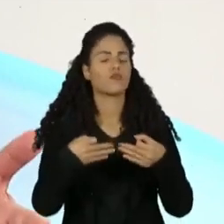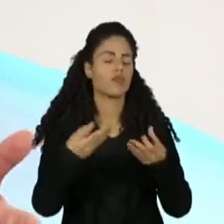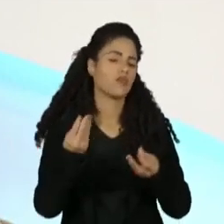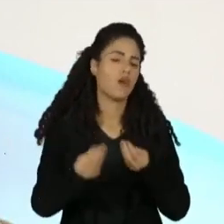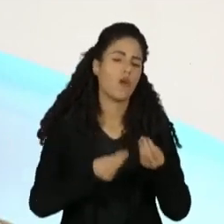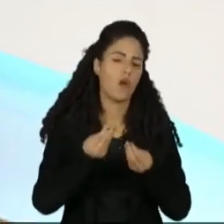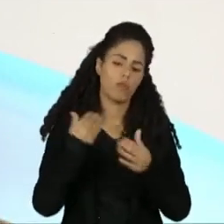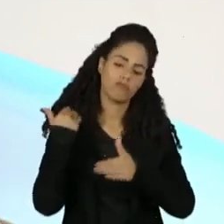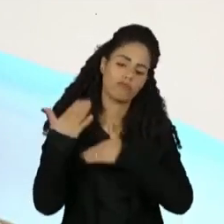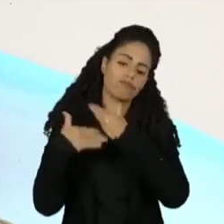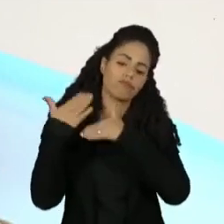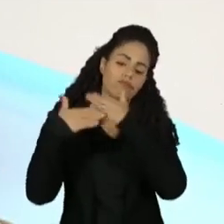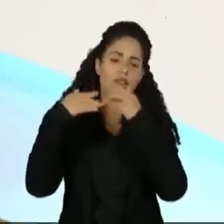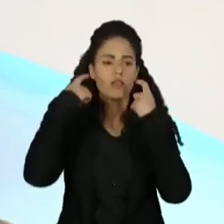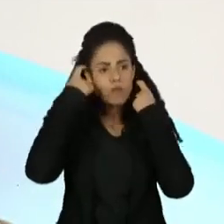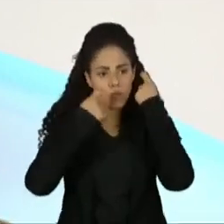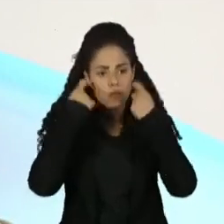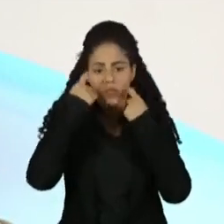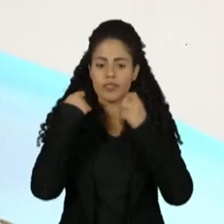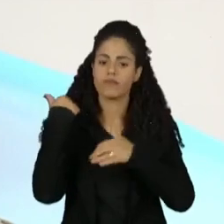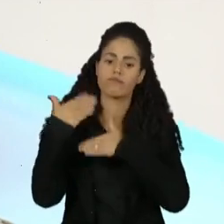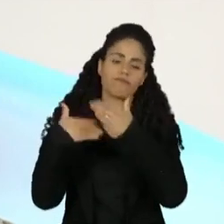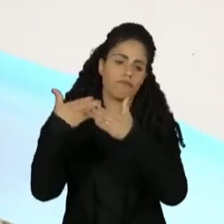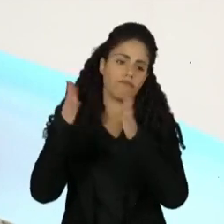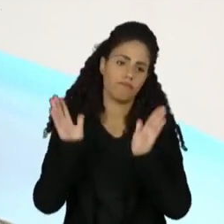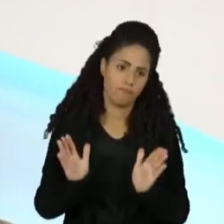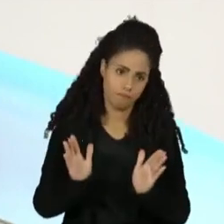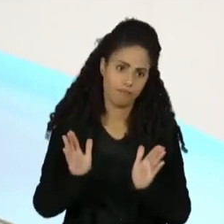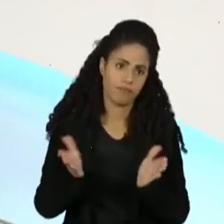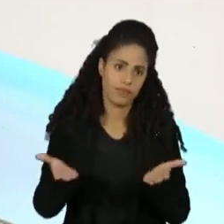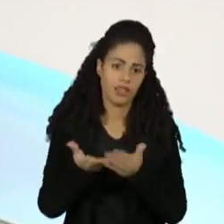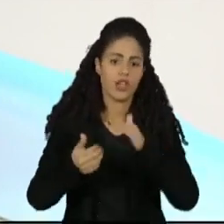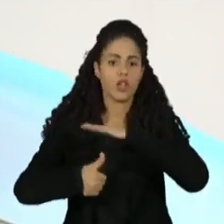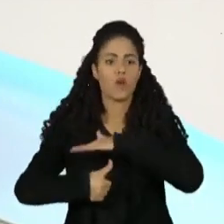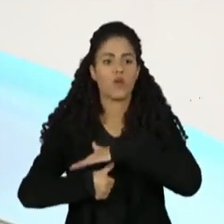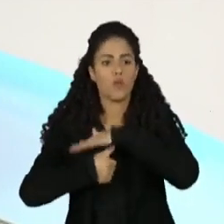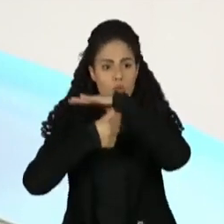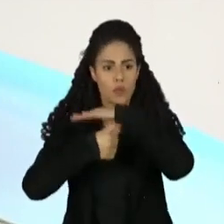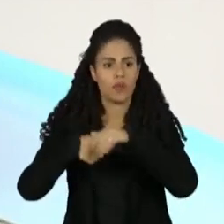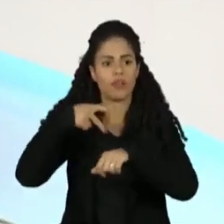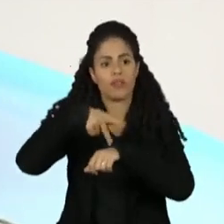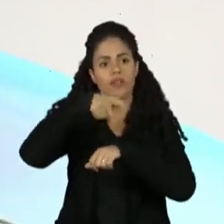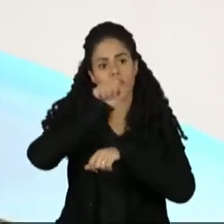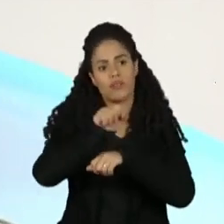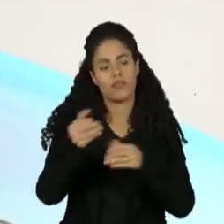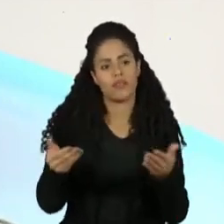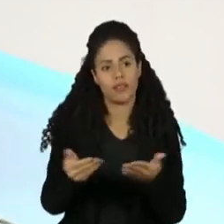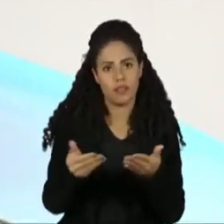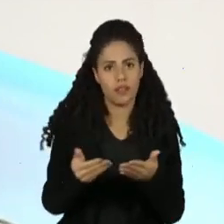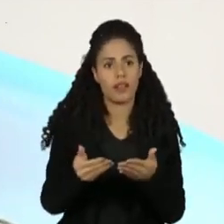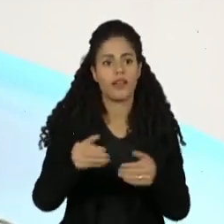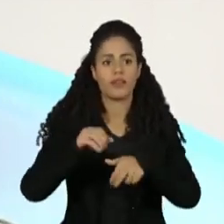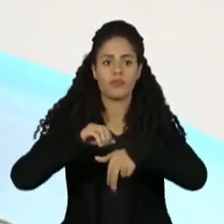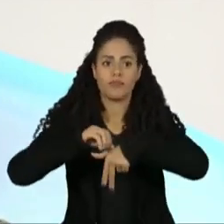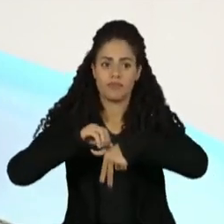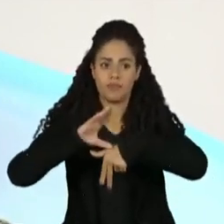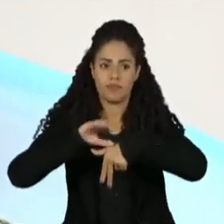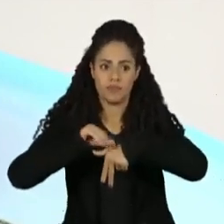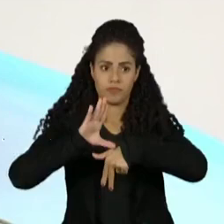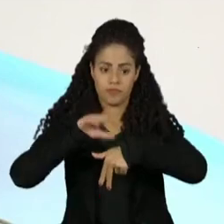é crescente, uma preocupação crescente. Enquanto pró-reitor de pós-graduação, nós fizemos aqui na Cultura